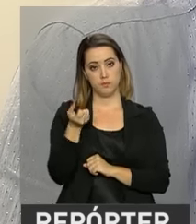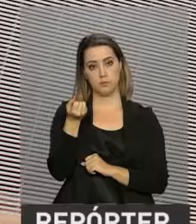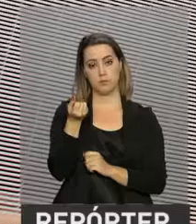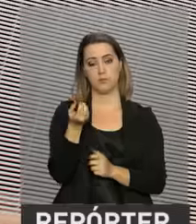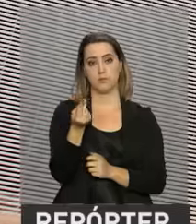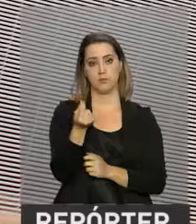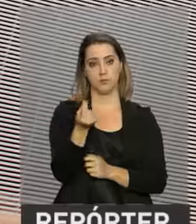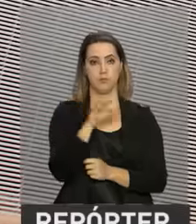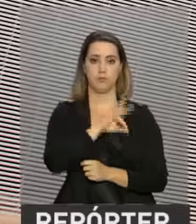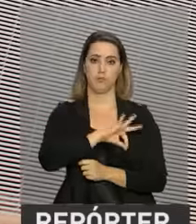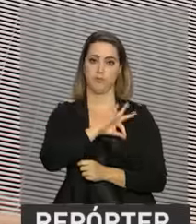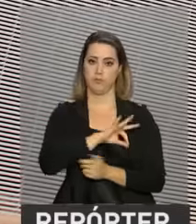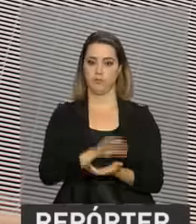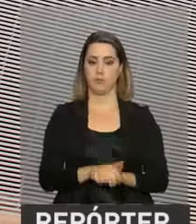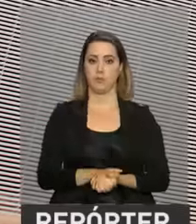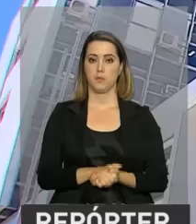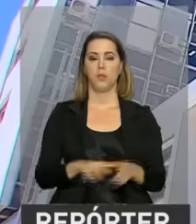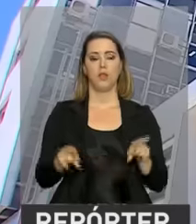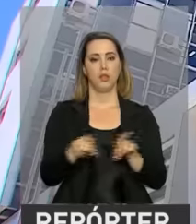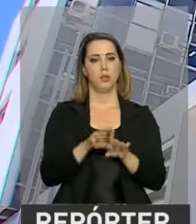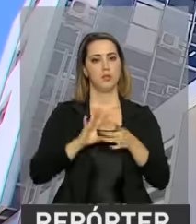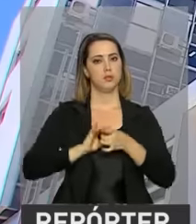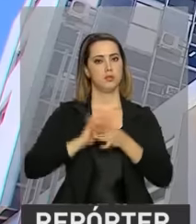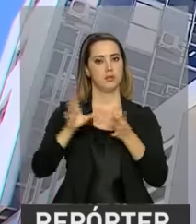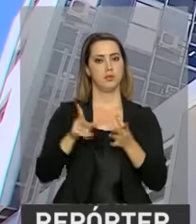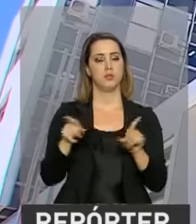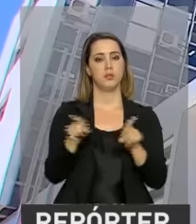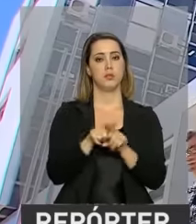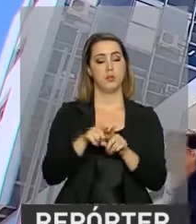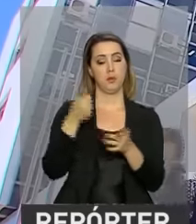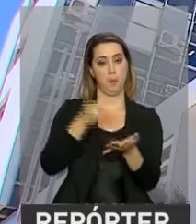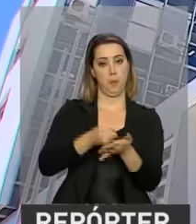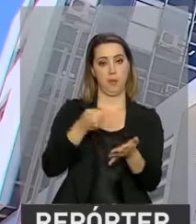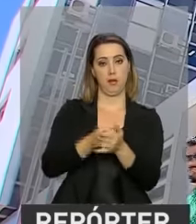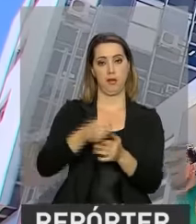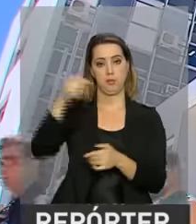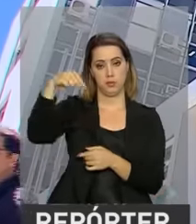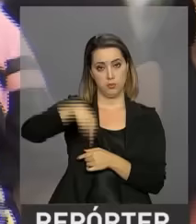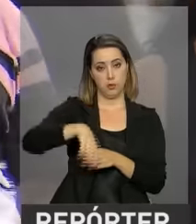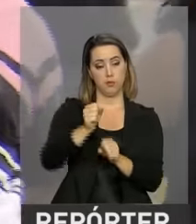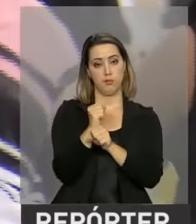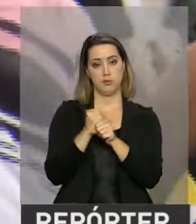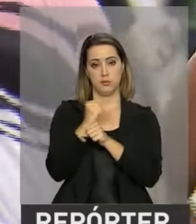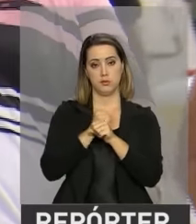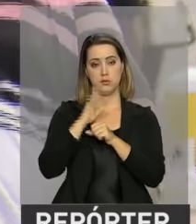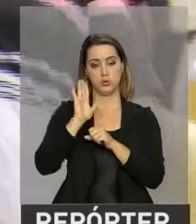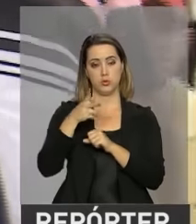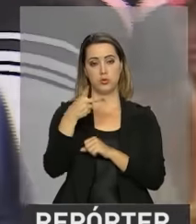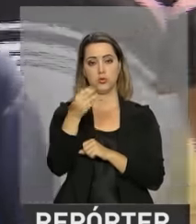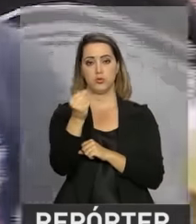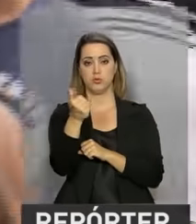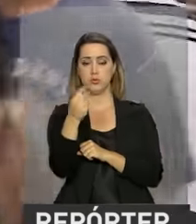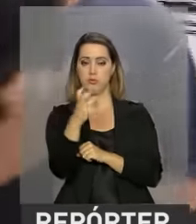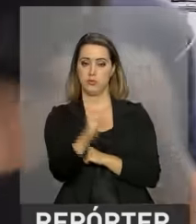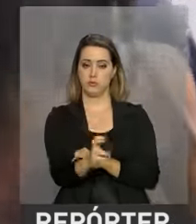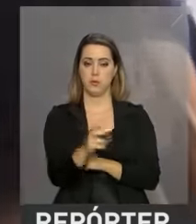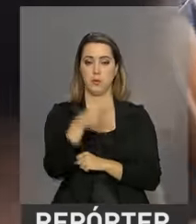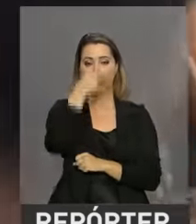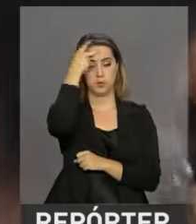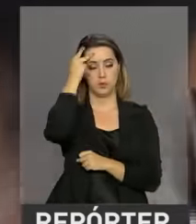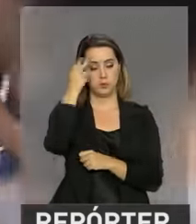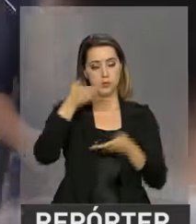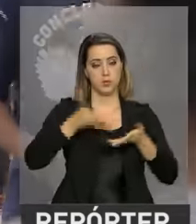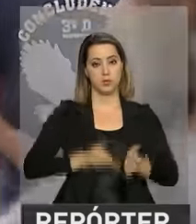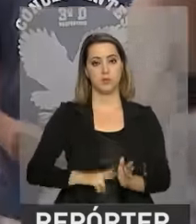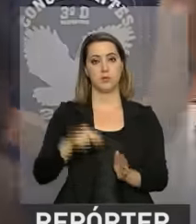sacar. Está liberado também o pagamento do abono salarial PIS-PASEP ano base 2015, para os trabalhadores nascidos no mês de novembro